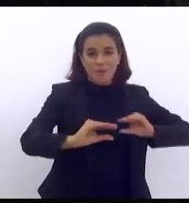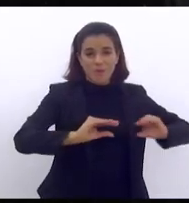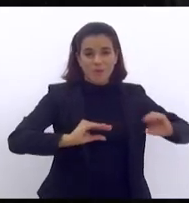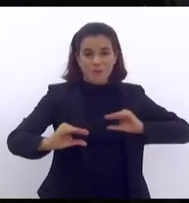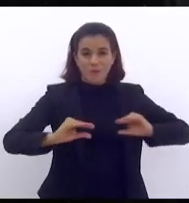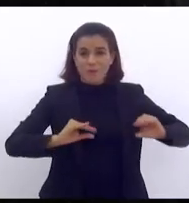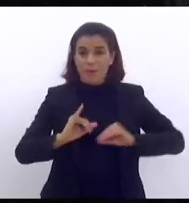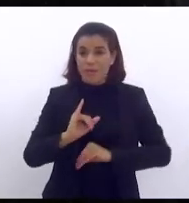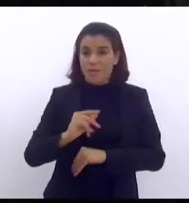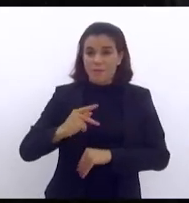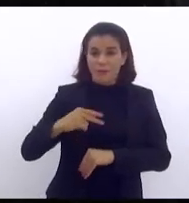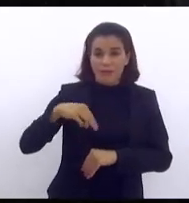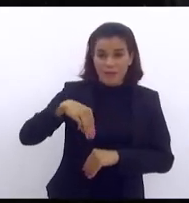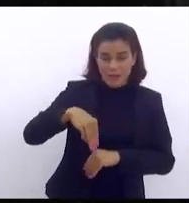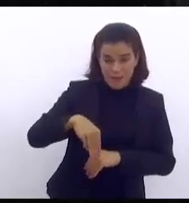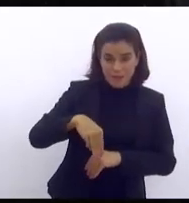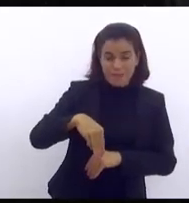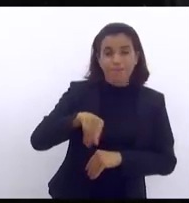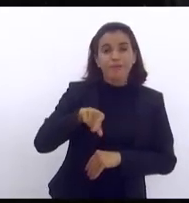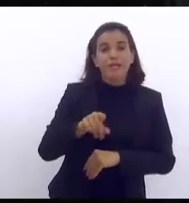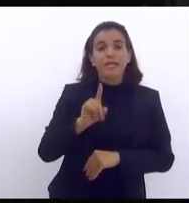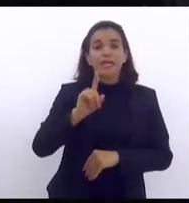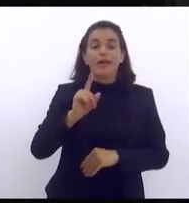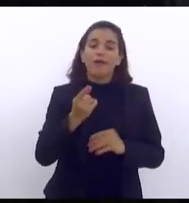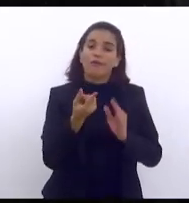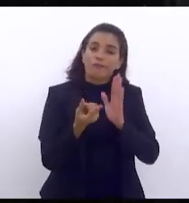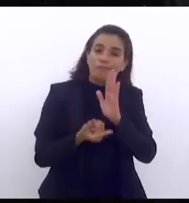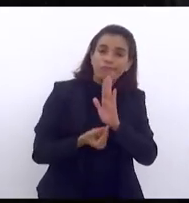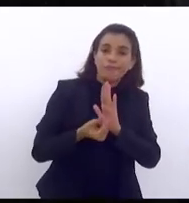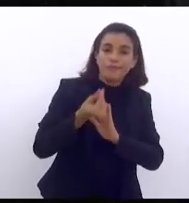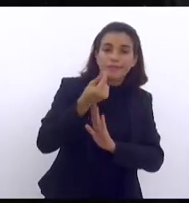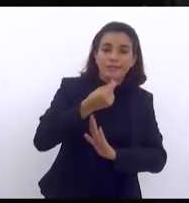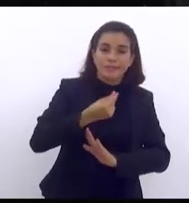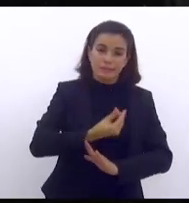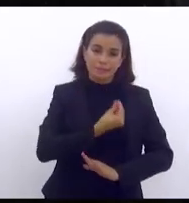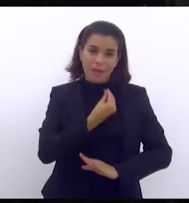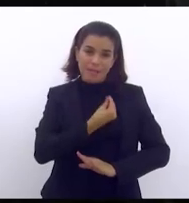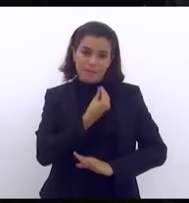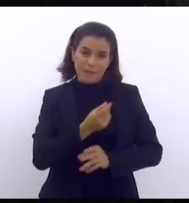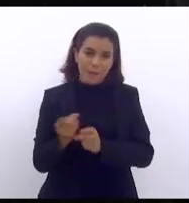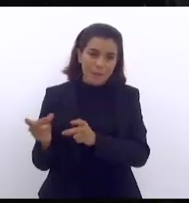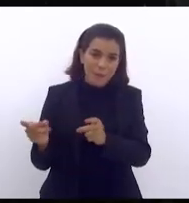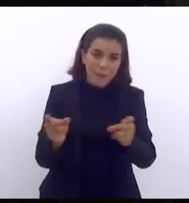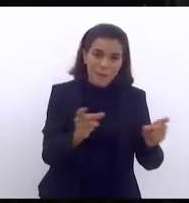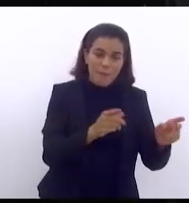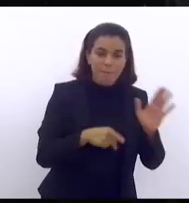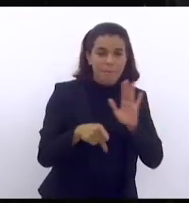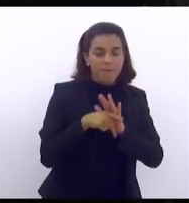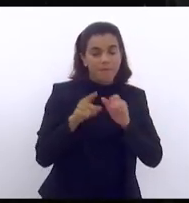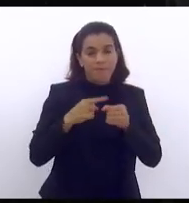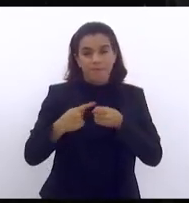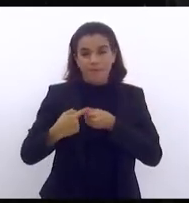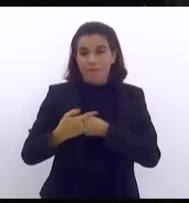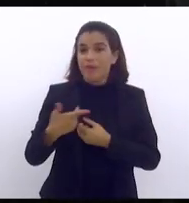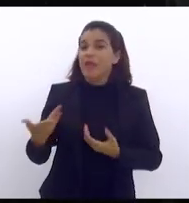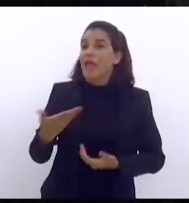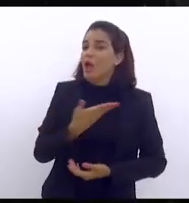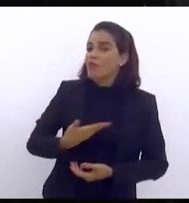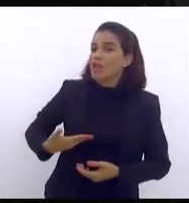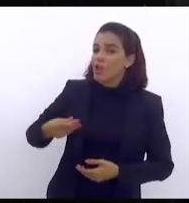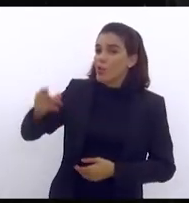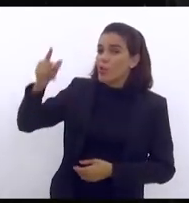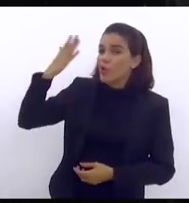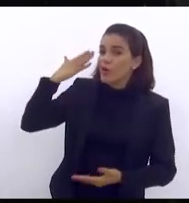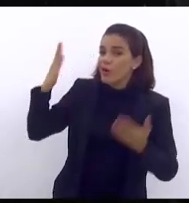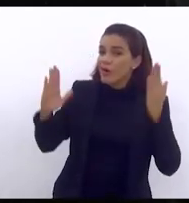IPM o índice de participação dos municípios e quem era o governador o governador